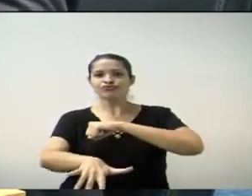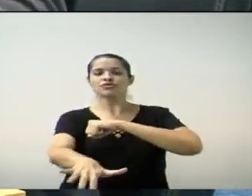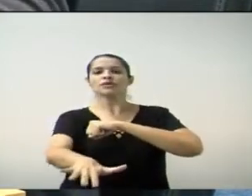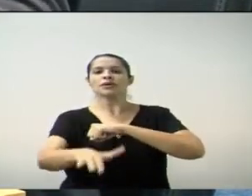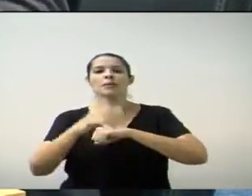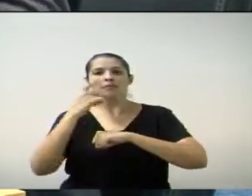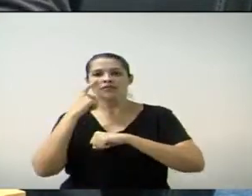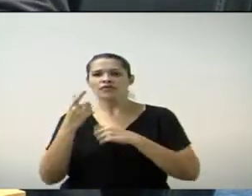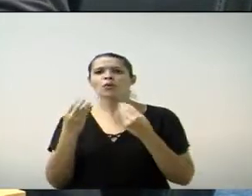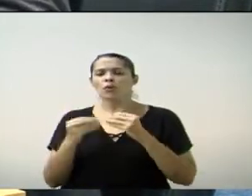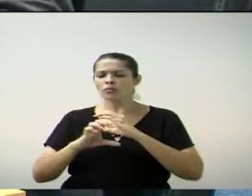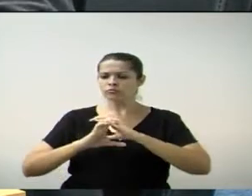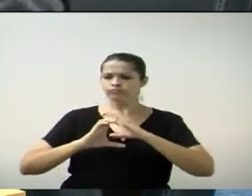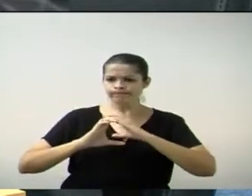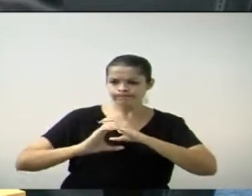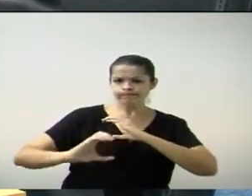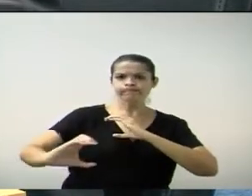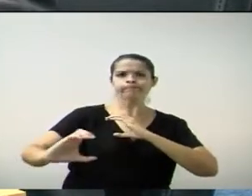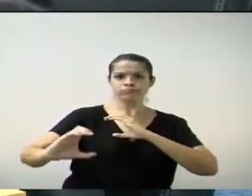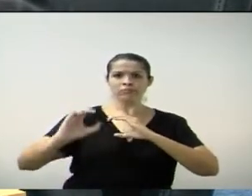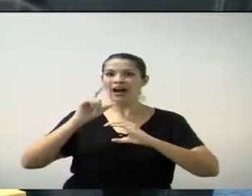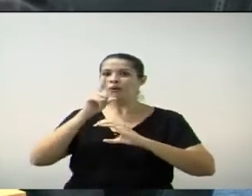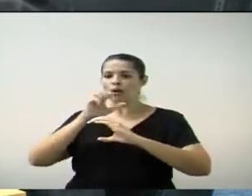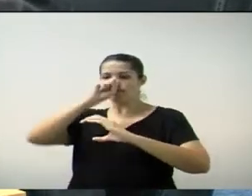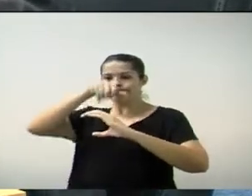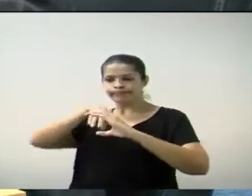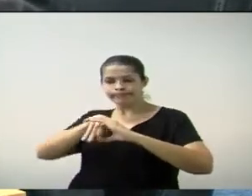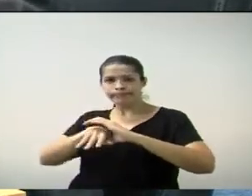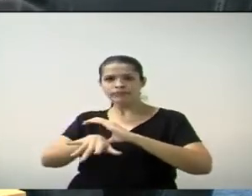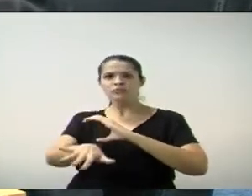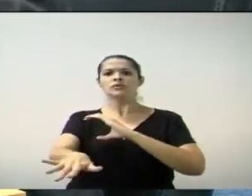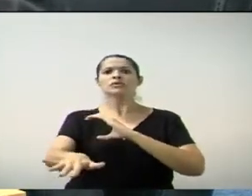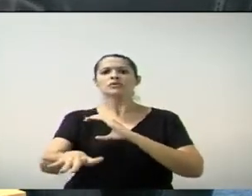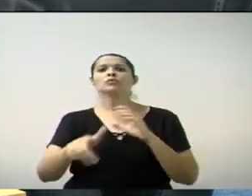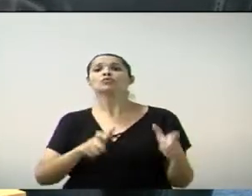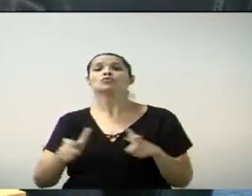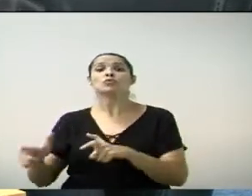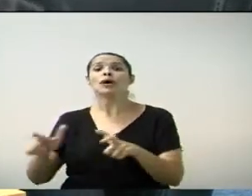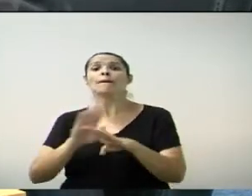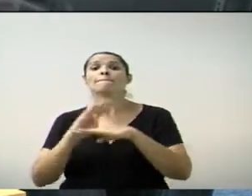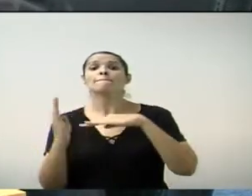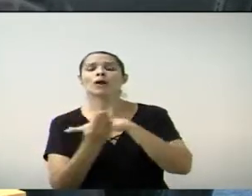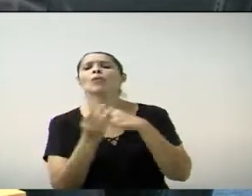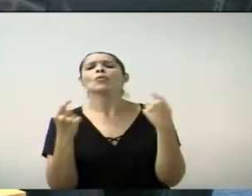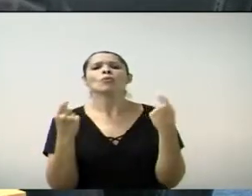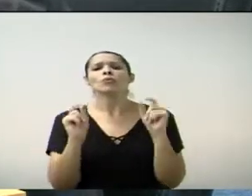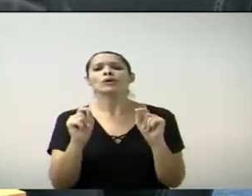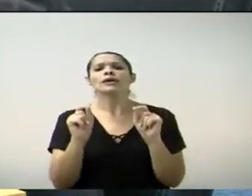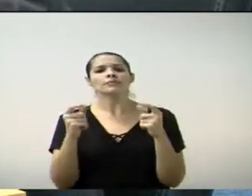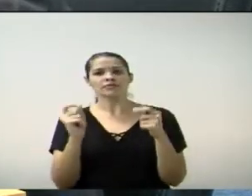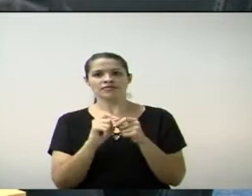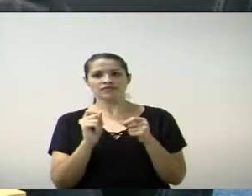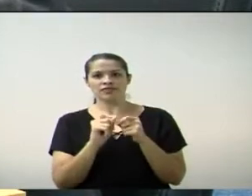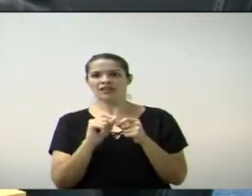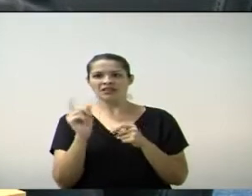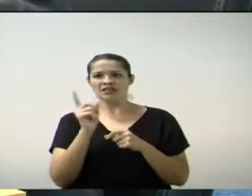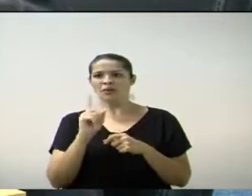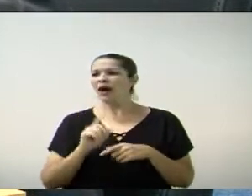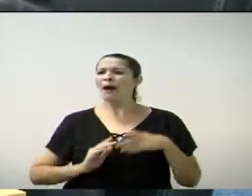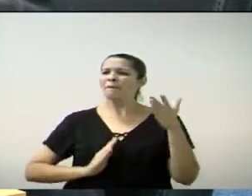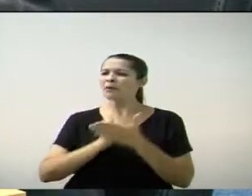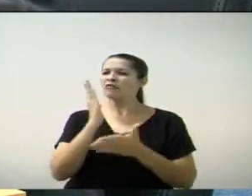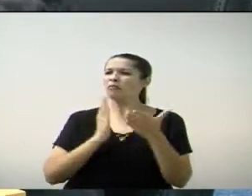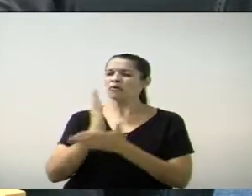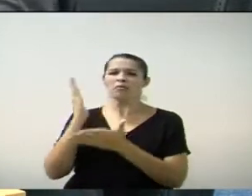galeria que vai nesses esloteamentos, prevendo, assim, o que precisa se fazer? Não parar, tipo assim, aprovando o